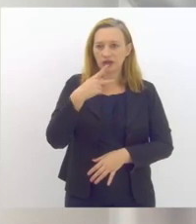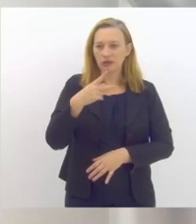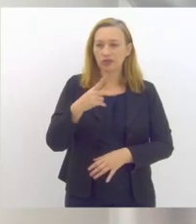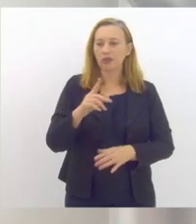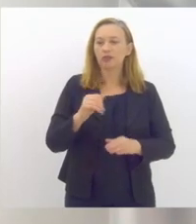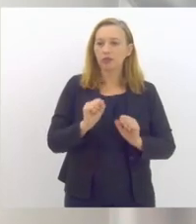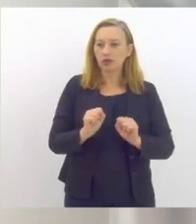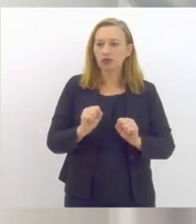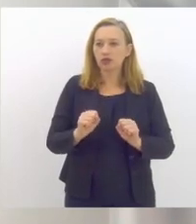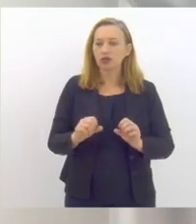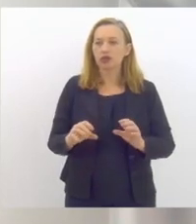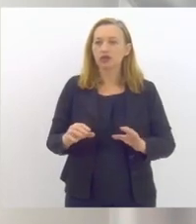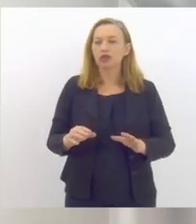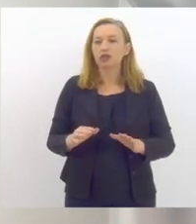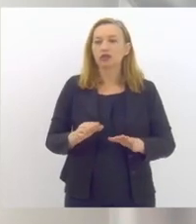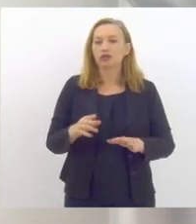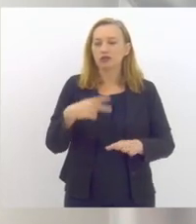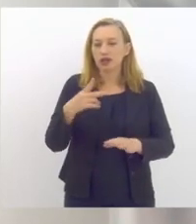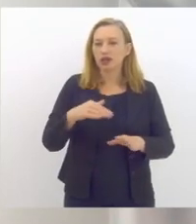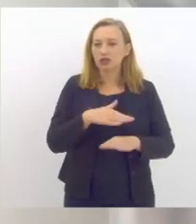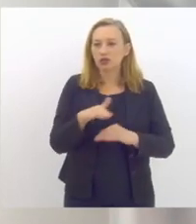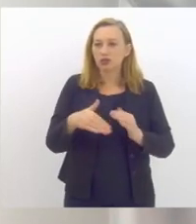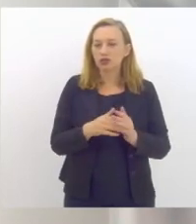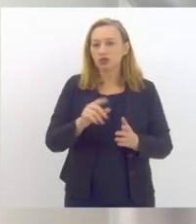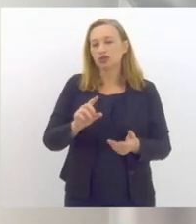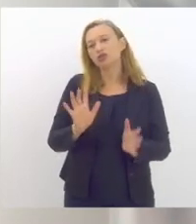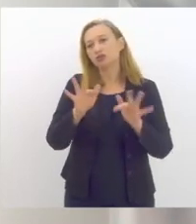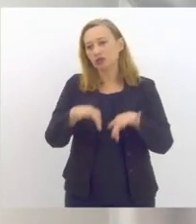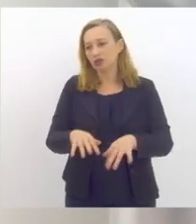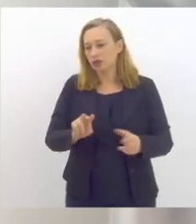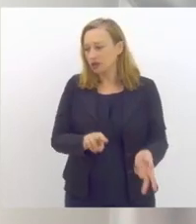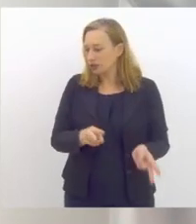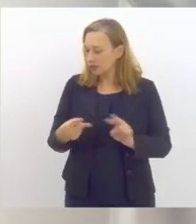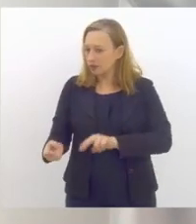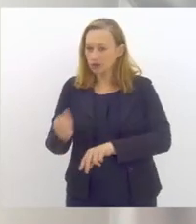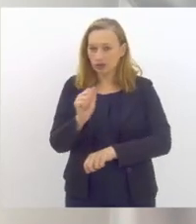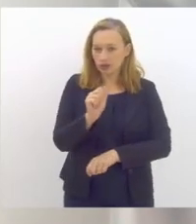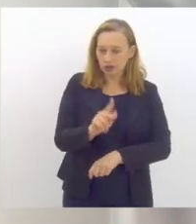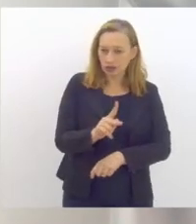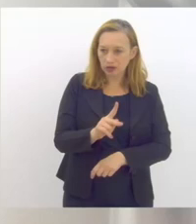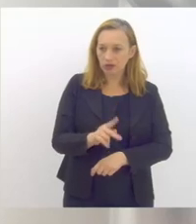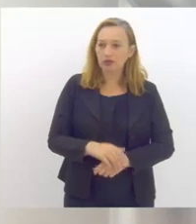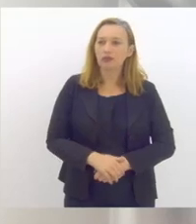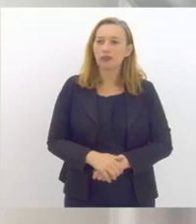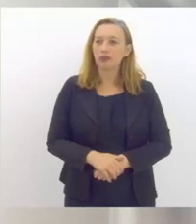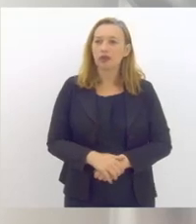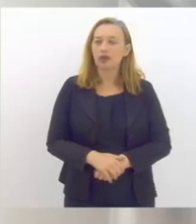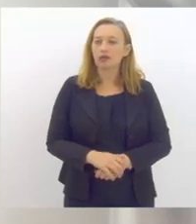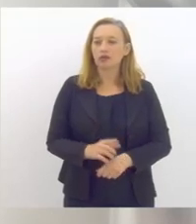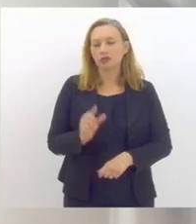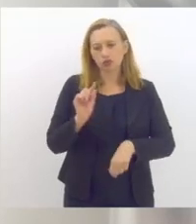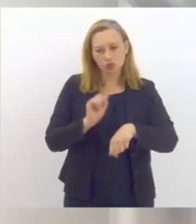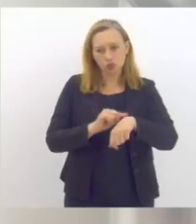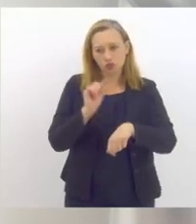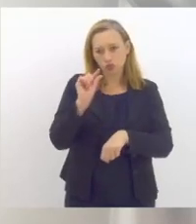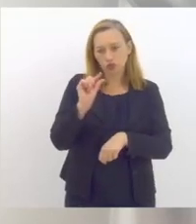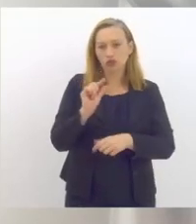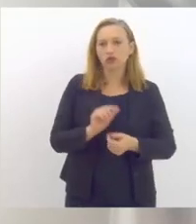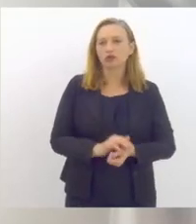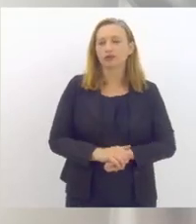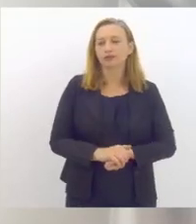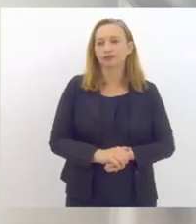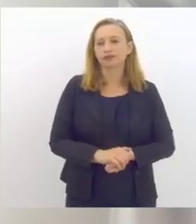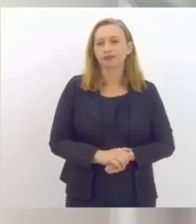todos os convidados e, ao final, pensar possíveis encaminhamentos. Está bom? Se passar um pouco não tem problema, mas só tendo essa referência.